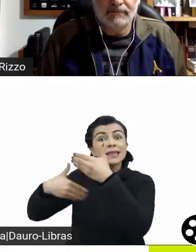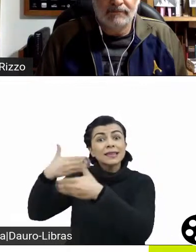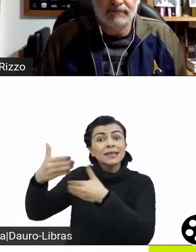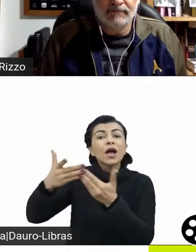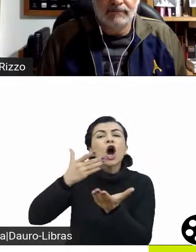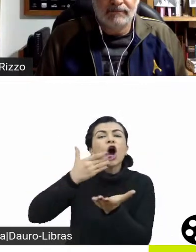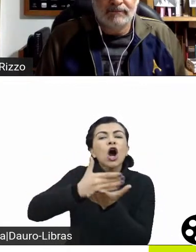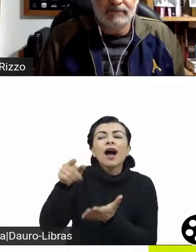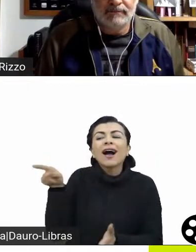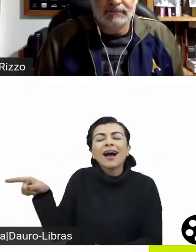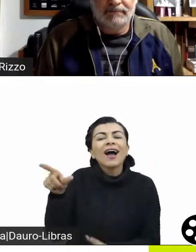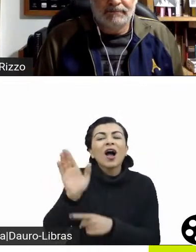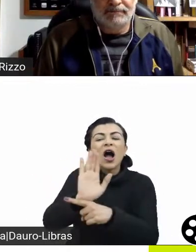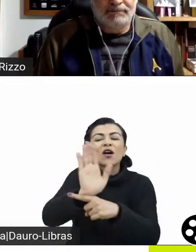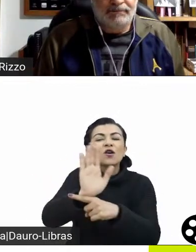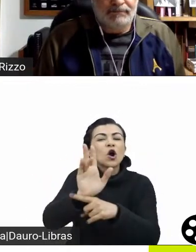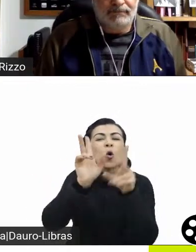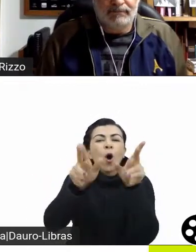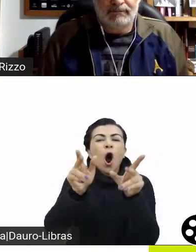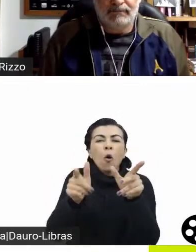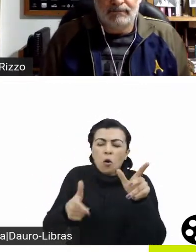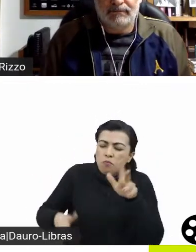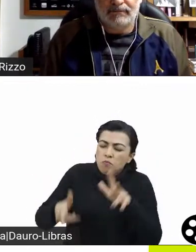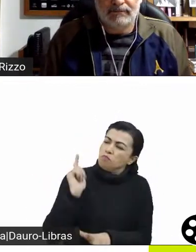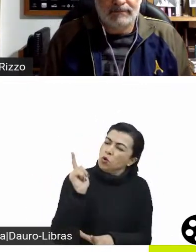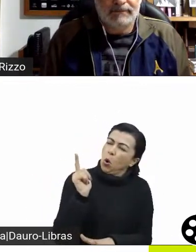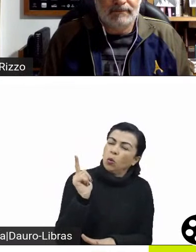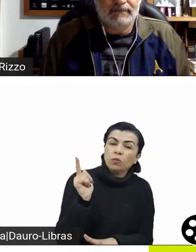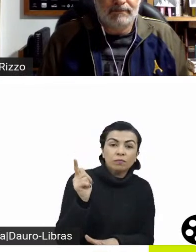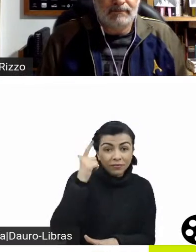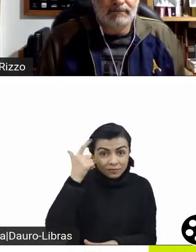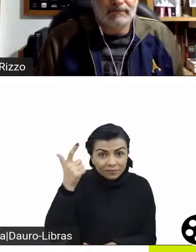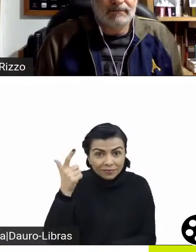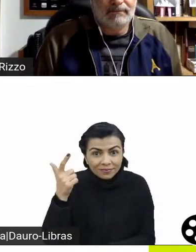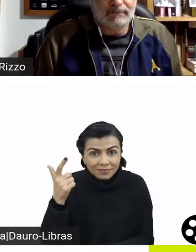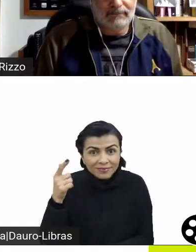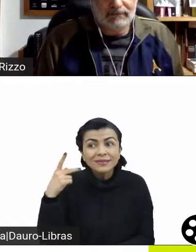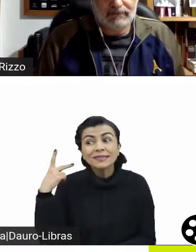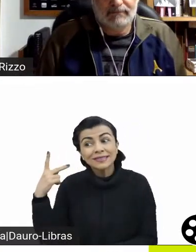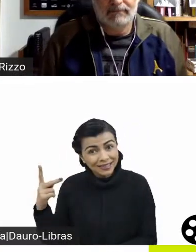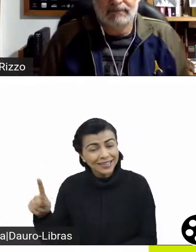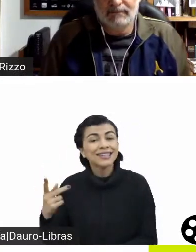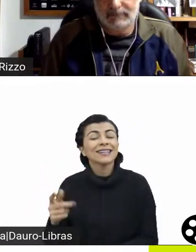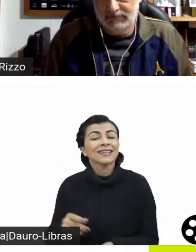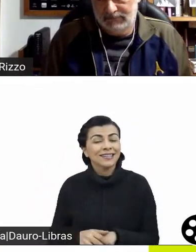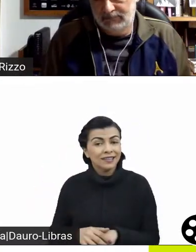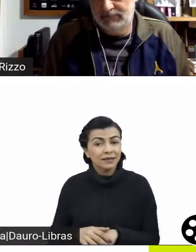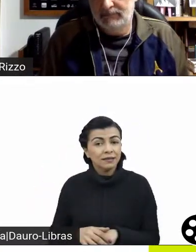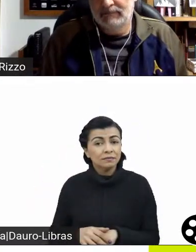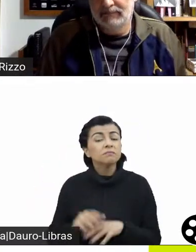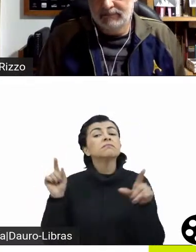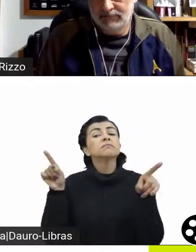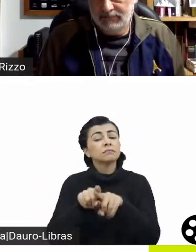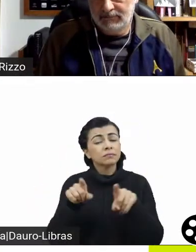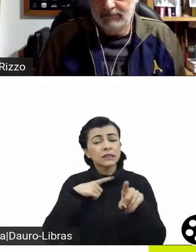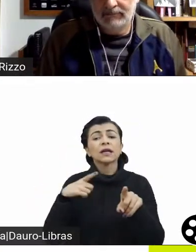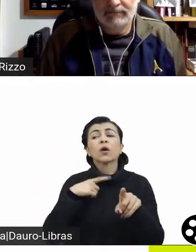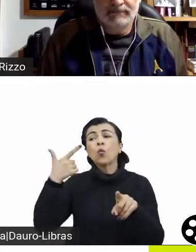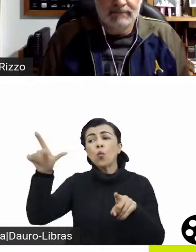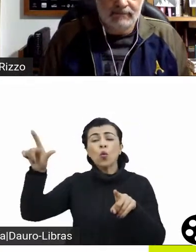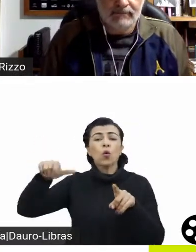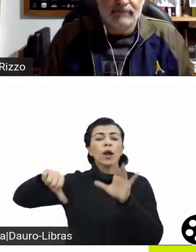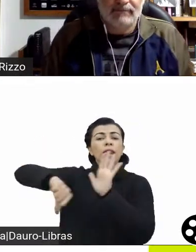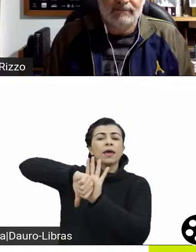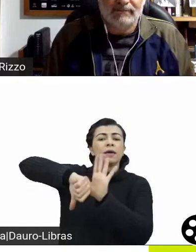urbanos, faroestes que vão se valer muito do outback australiano. A gente vai ter filmes de crime, tem o Animal Kingdom, que eu sou